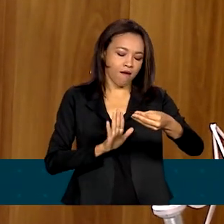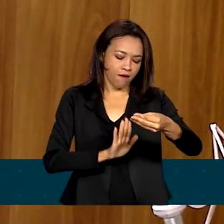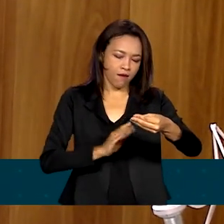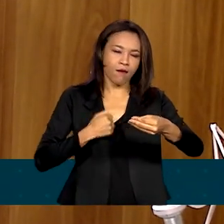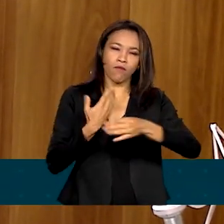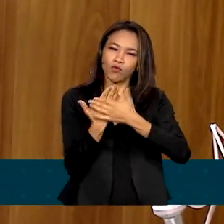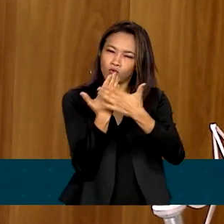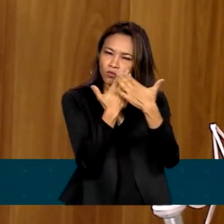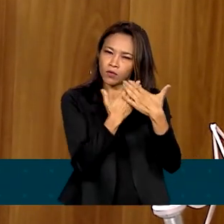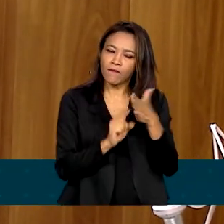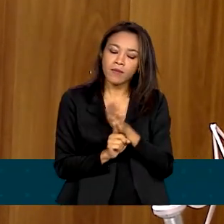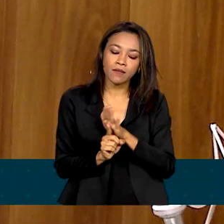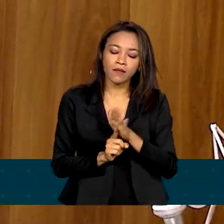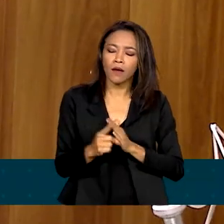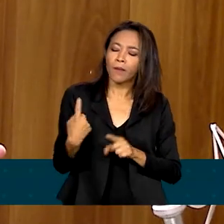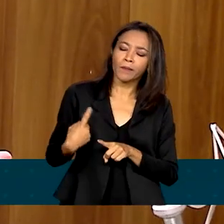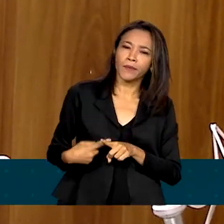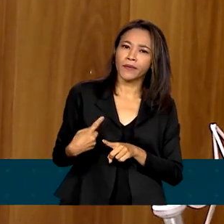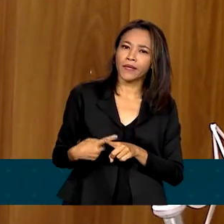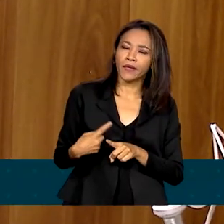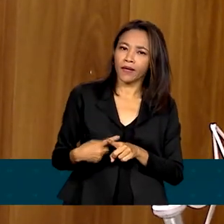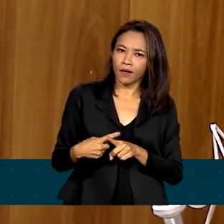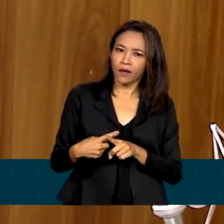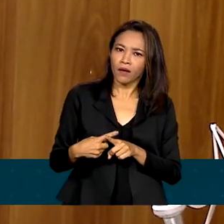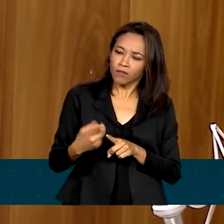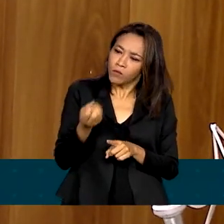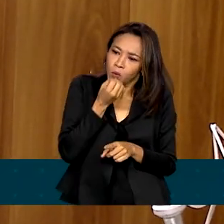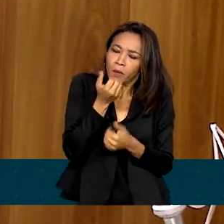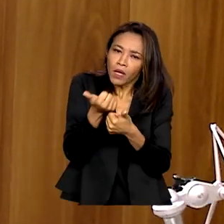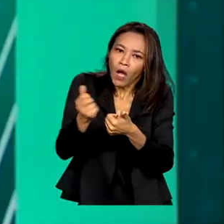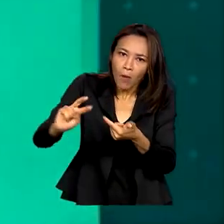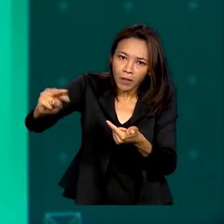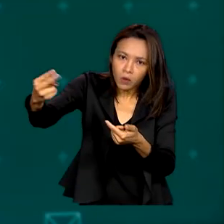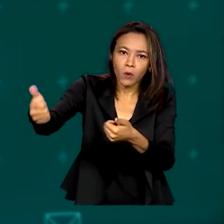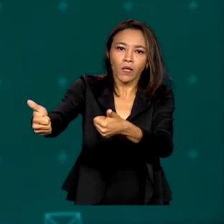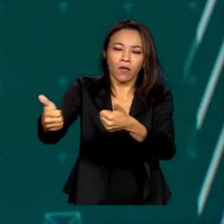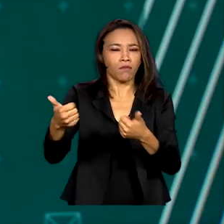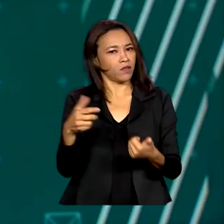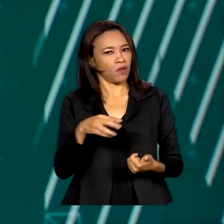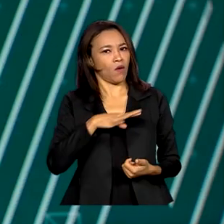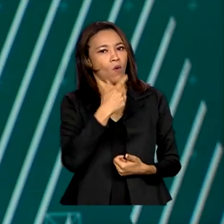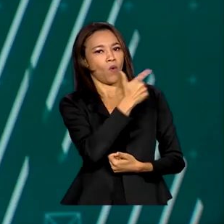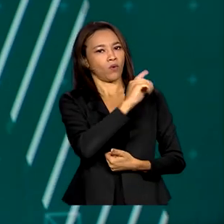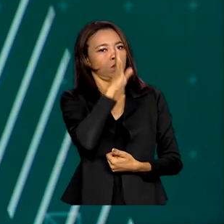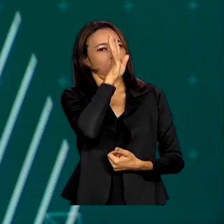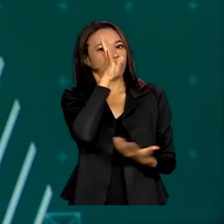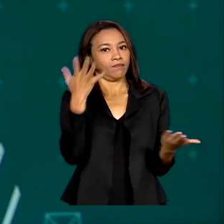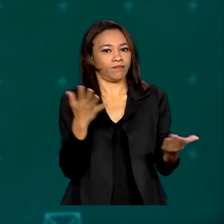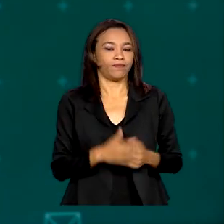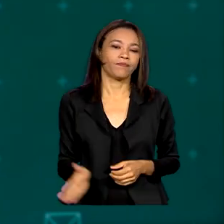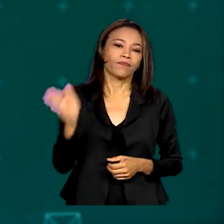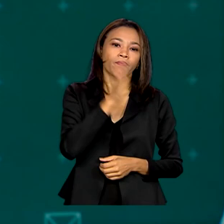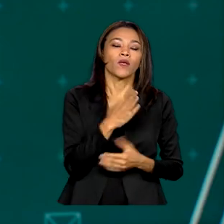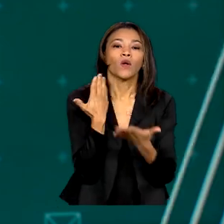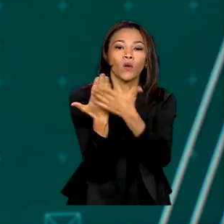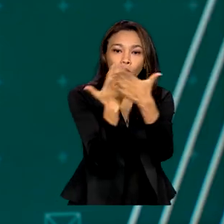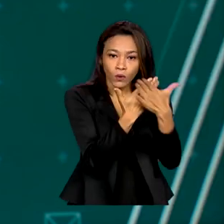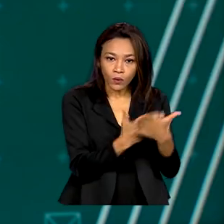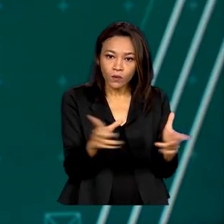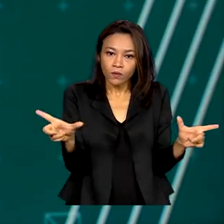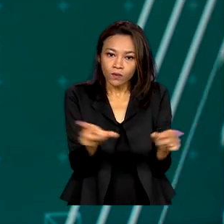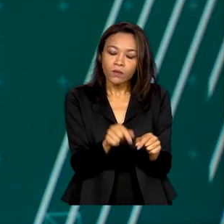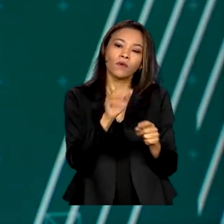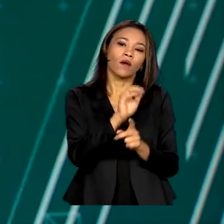preços, dizer porque às vezes há aumentos que são justificáveis. Um estudo da Apex Brasil revela o